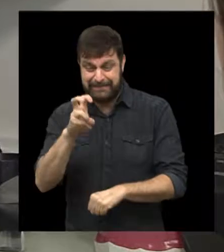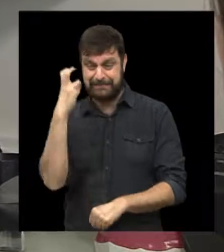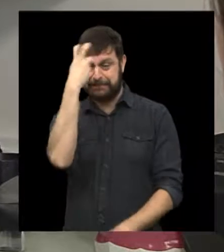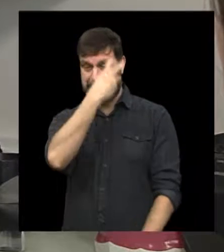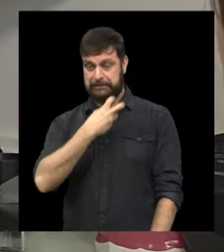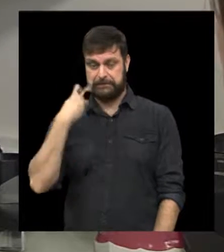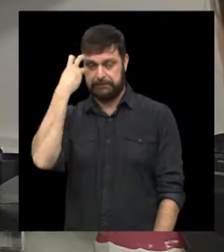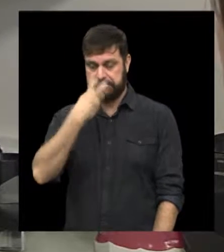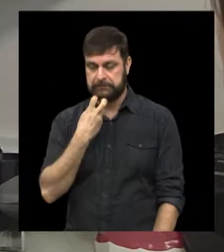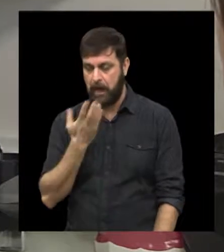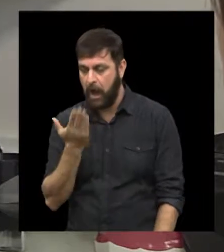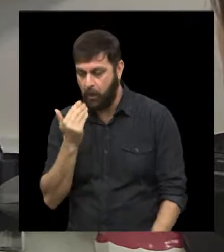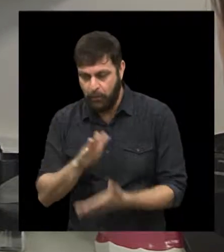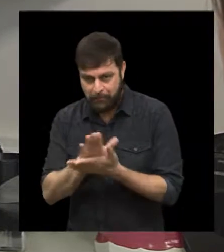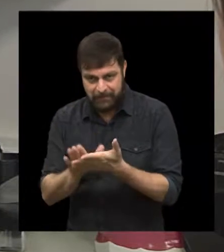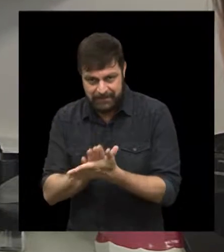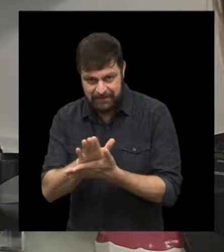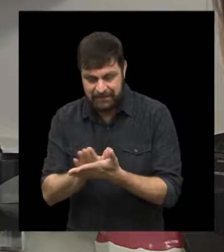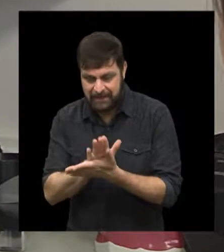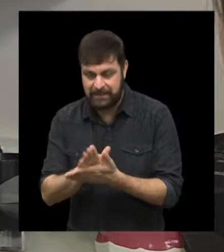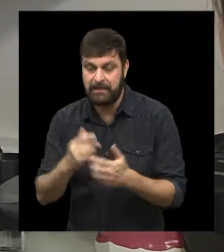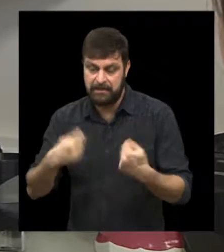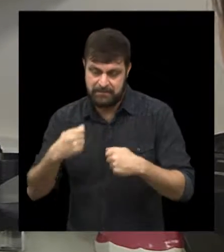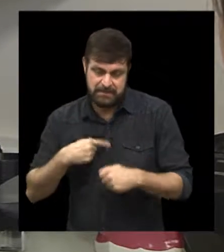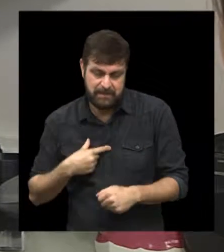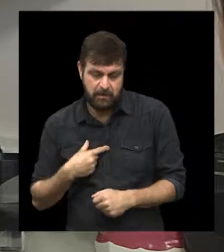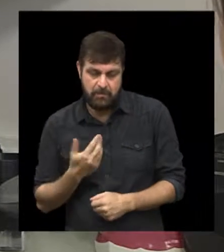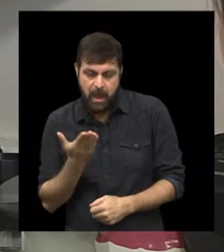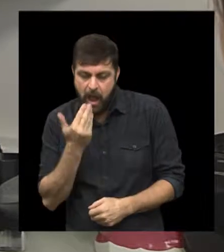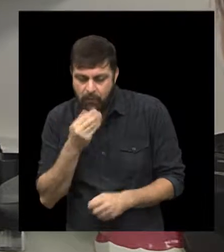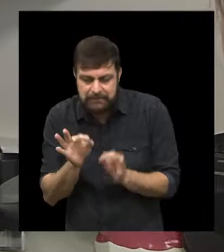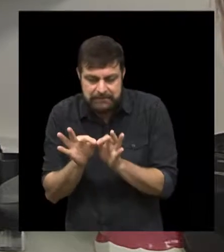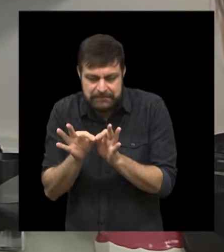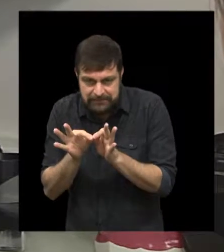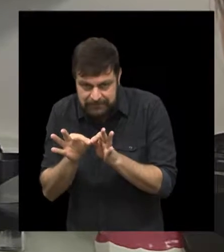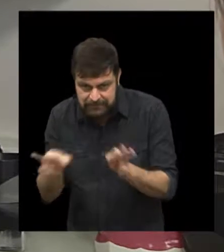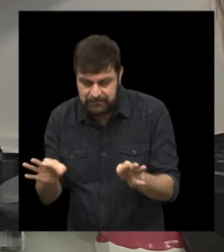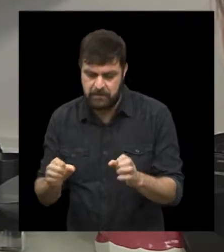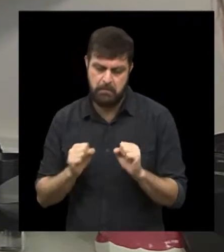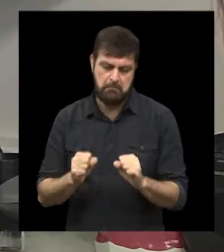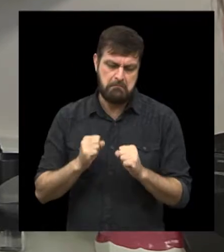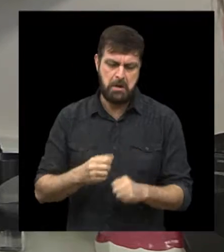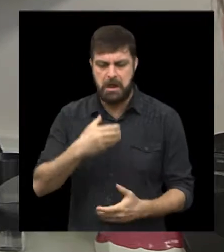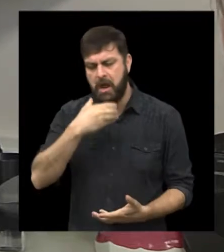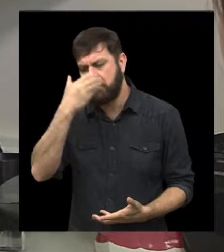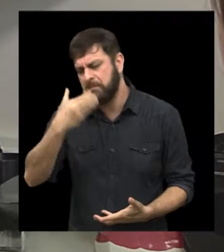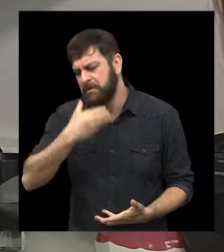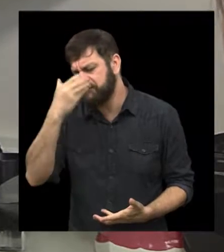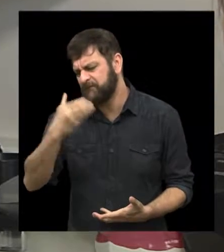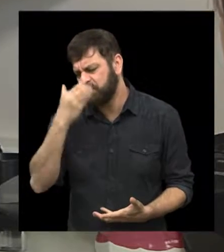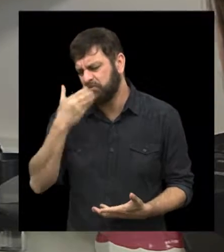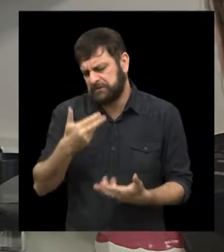cinco, seis horas entre essas refeições principais, come alguma coisinha leve entre as refeições. Pode ser uma fruta, um salgado,